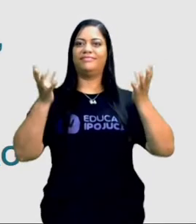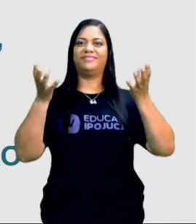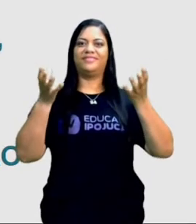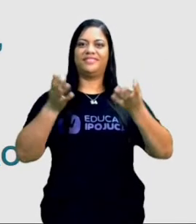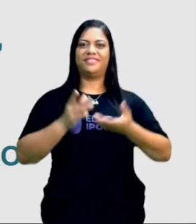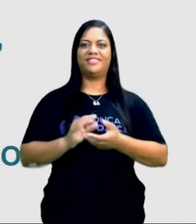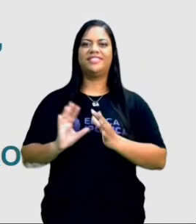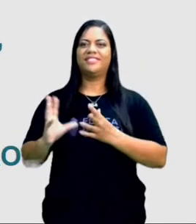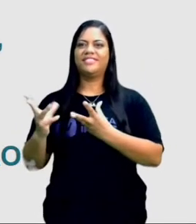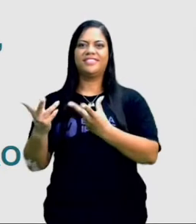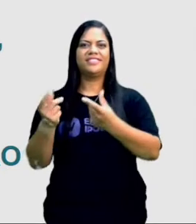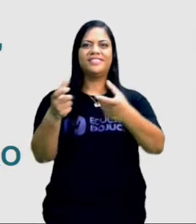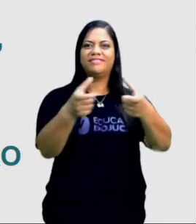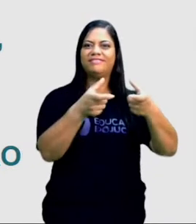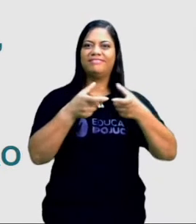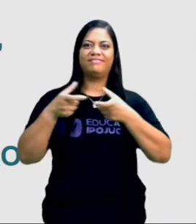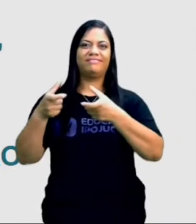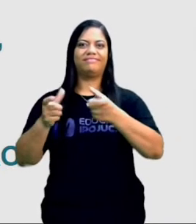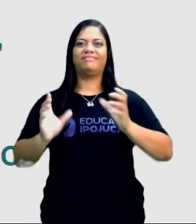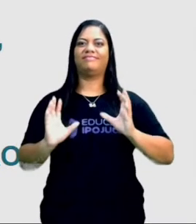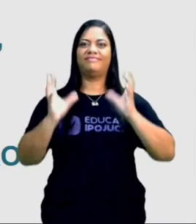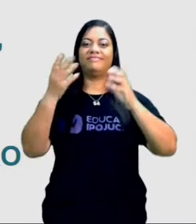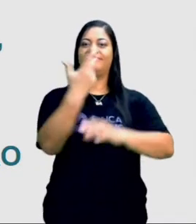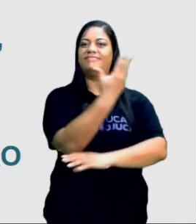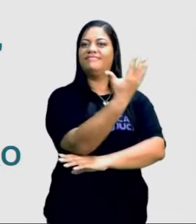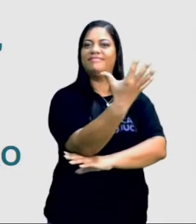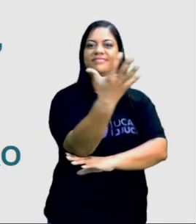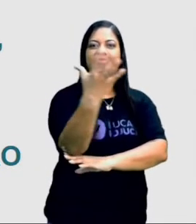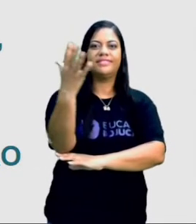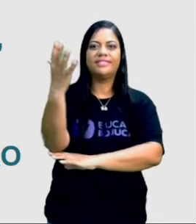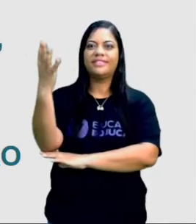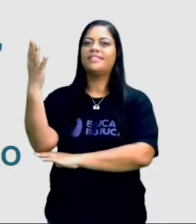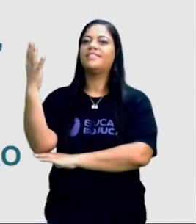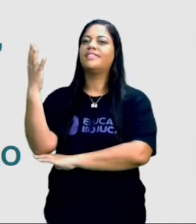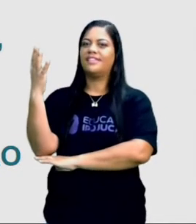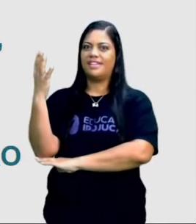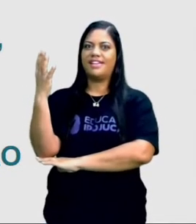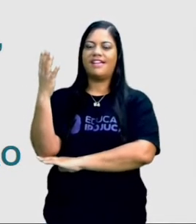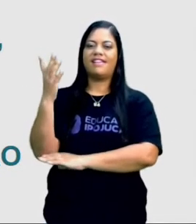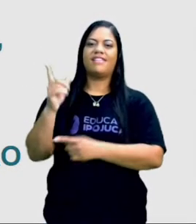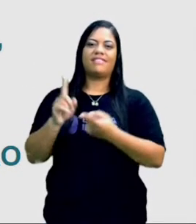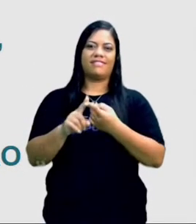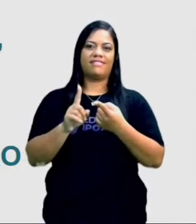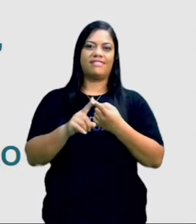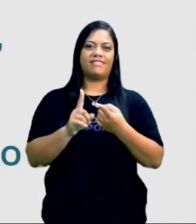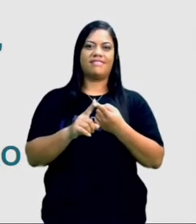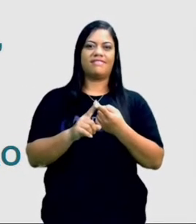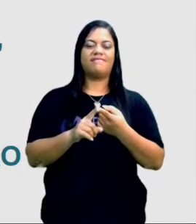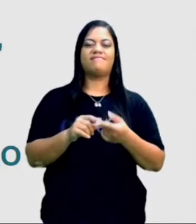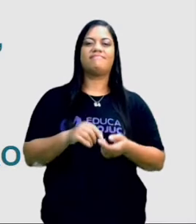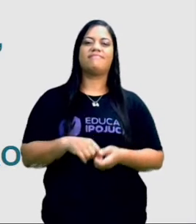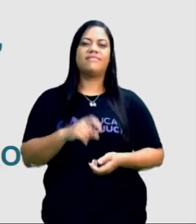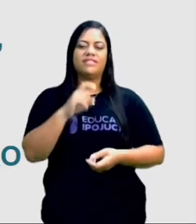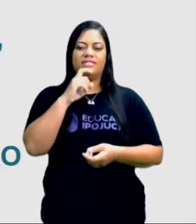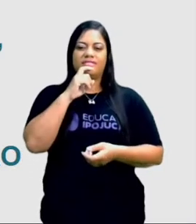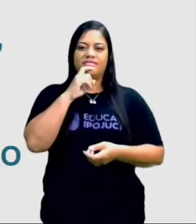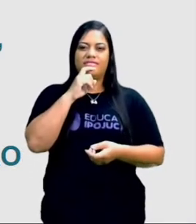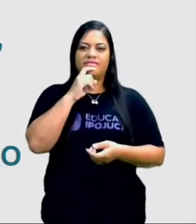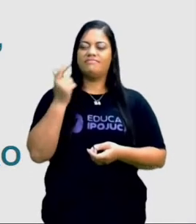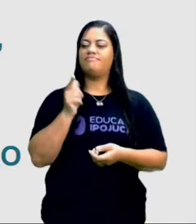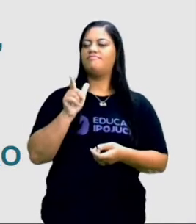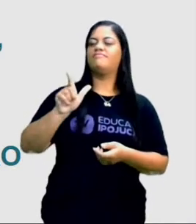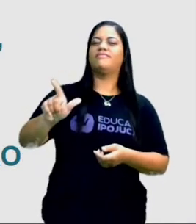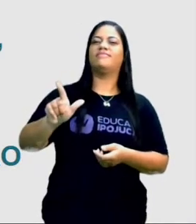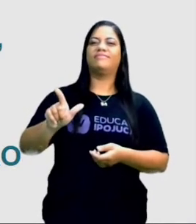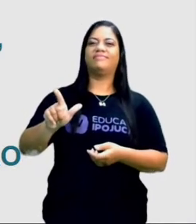por todos os cantos da floresta. Aproveitaram para provocar inveja nos outros